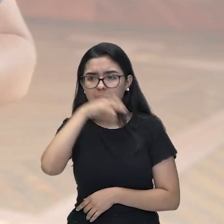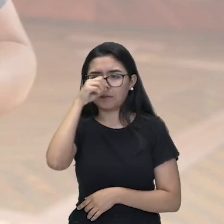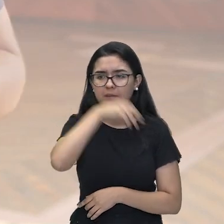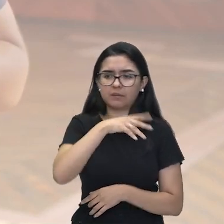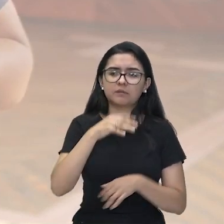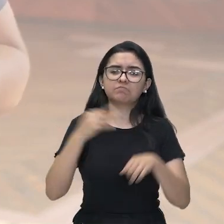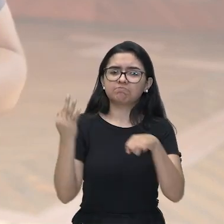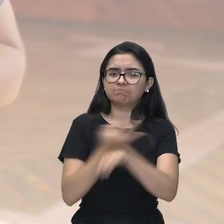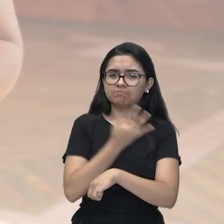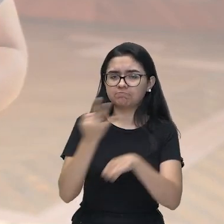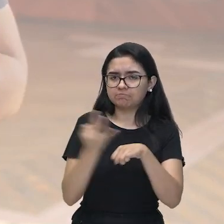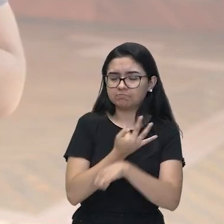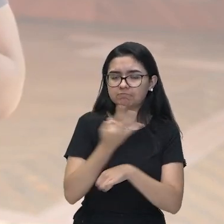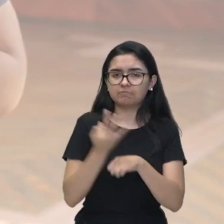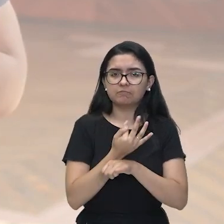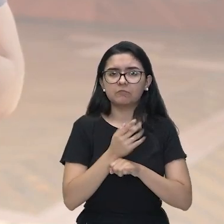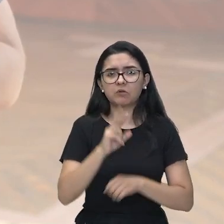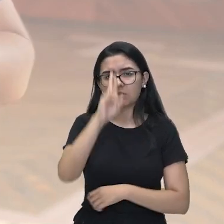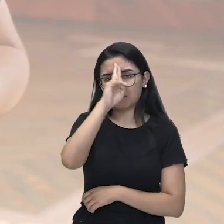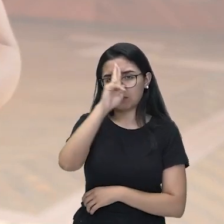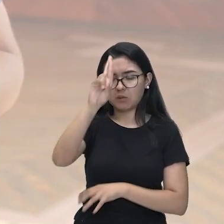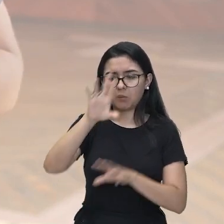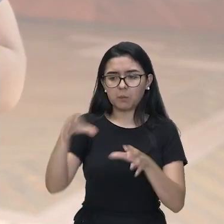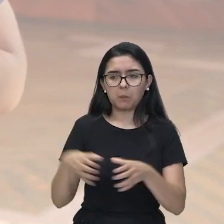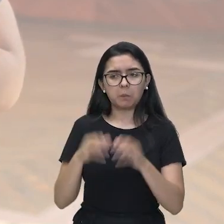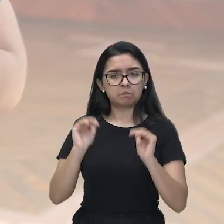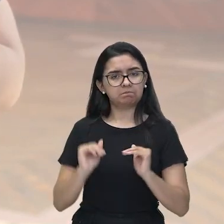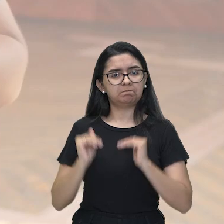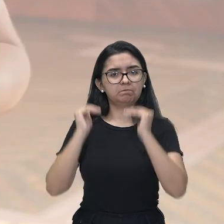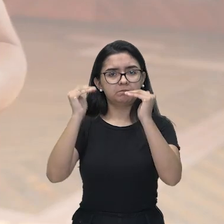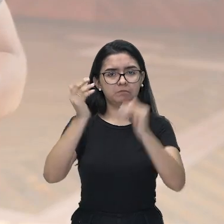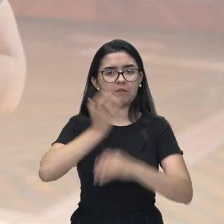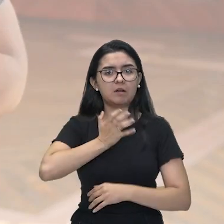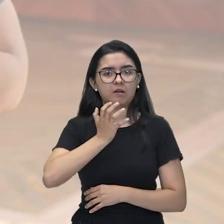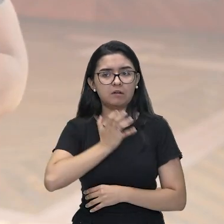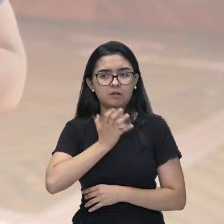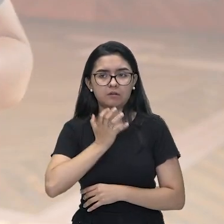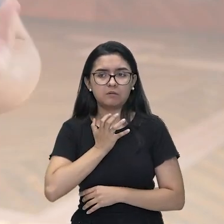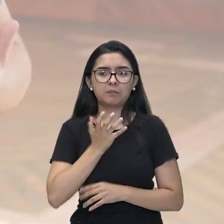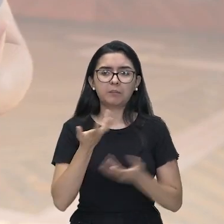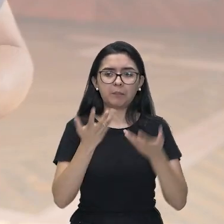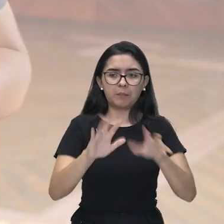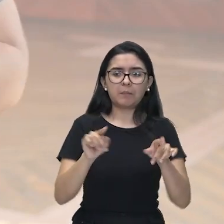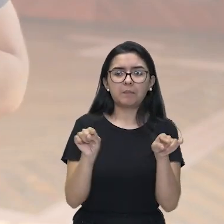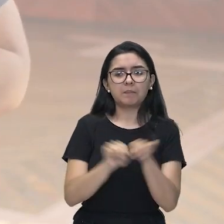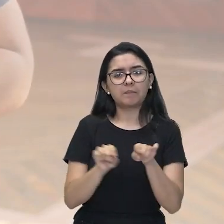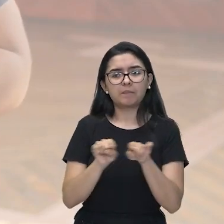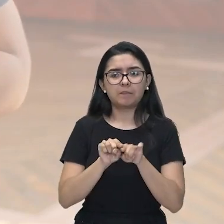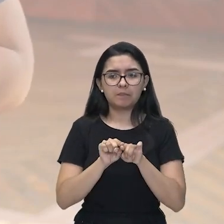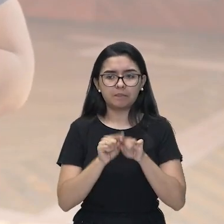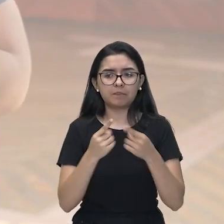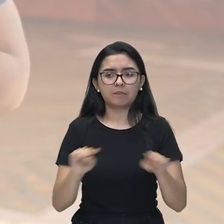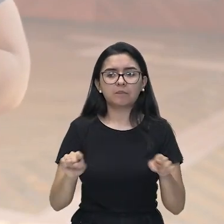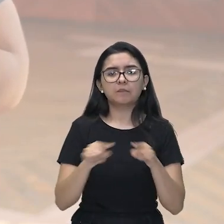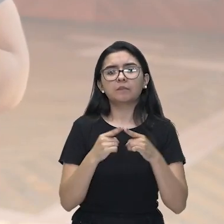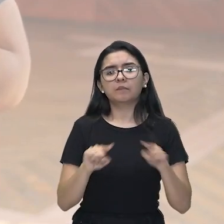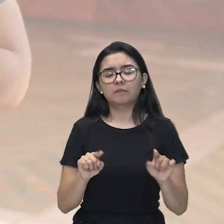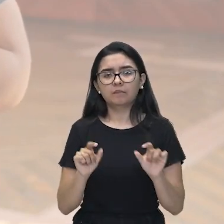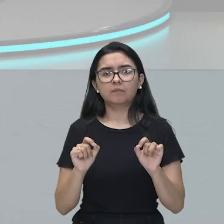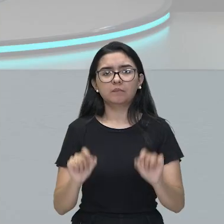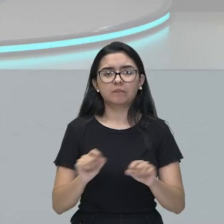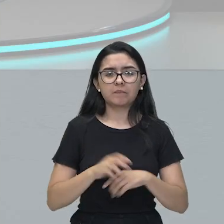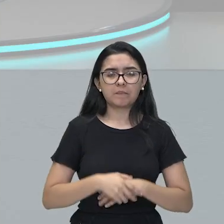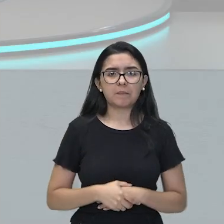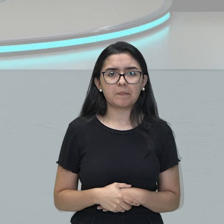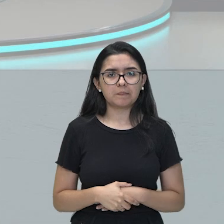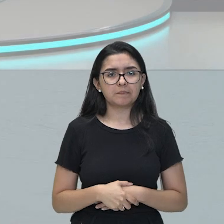palha? E se os senhores nobres e elegantes não querem que o soneto vá de valha? Não vá, que tem terríveis consoantes.